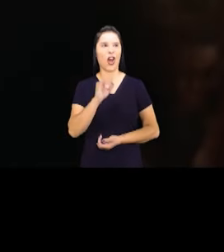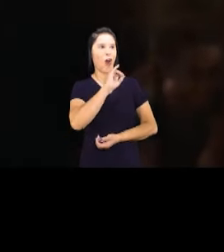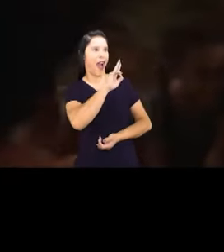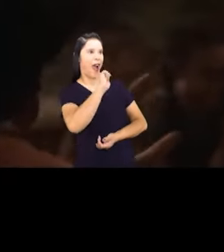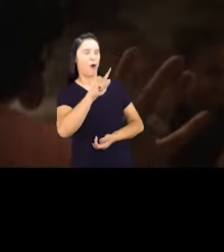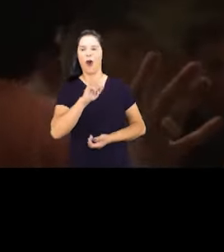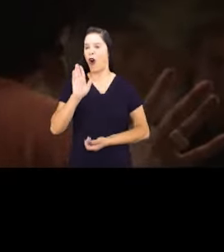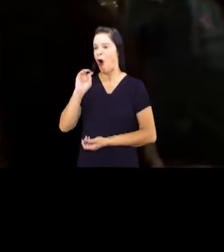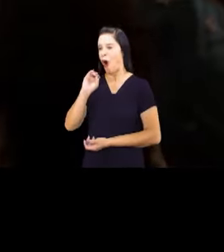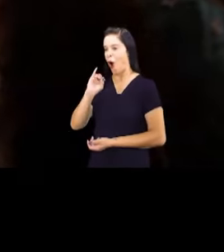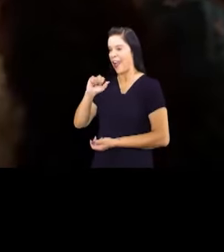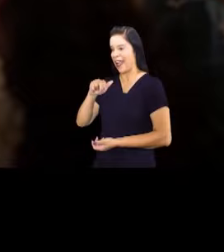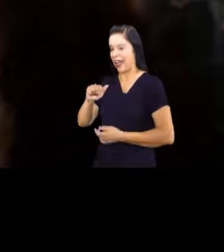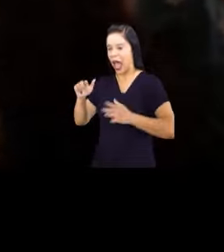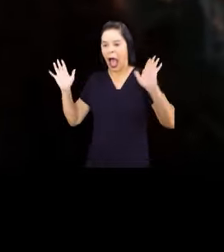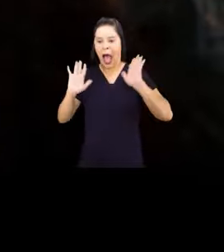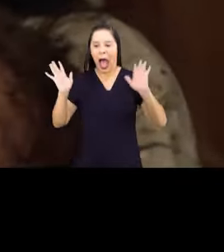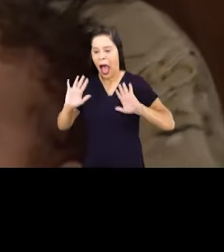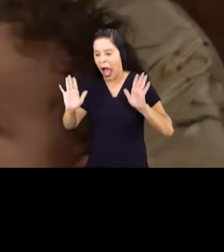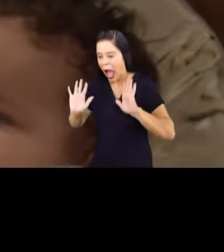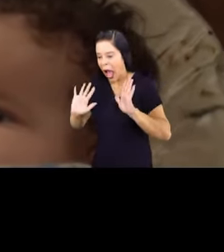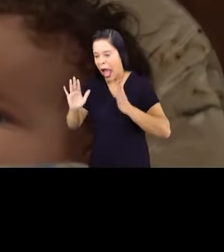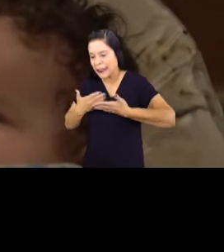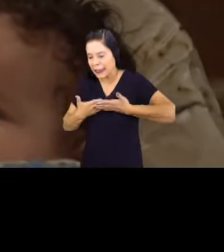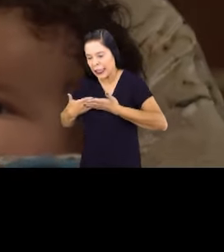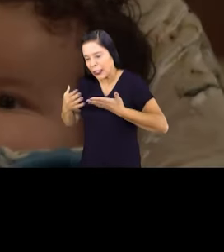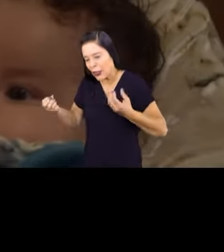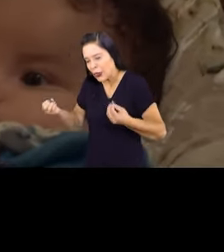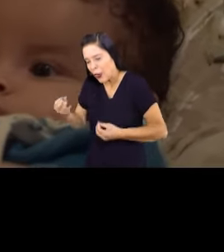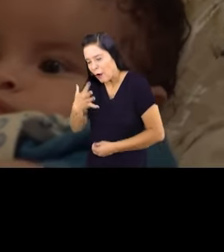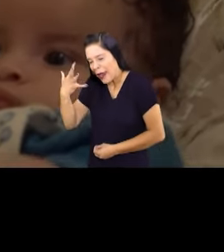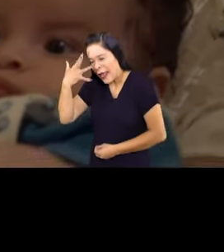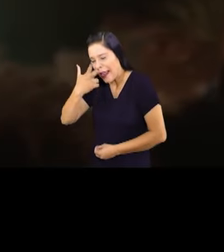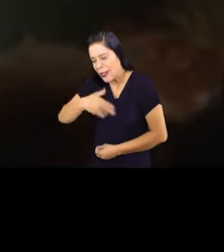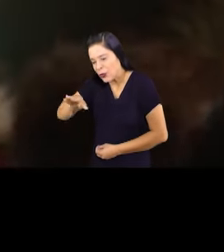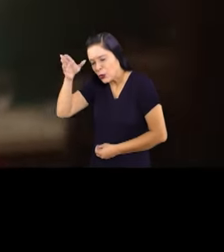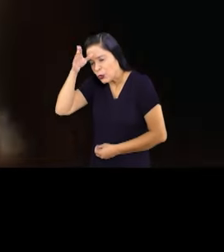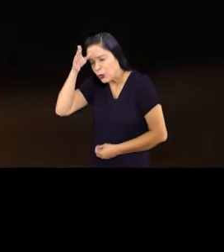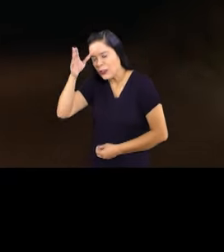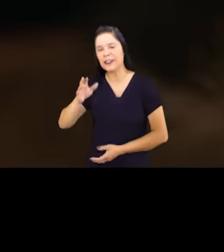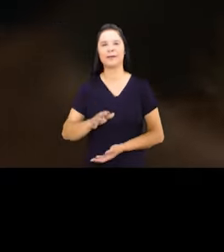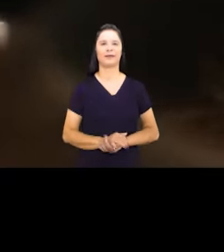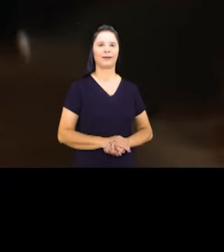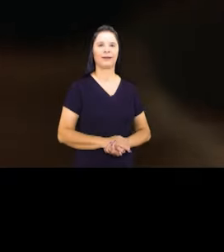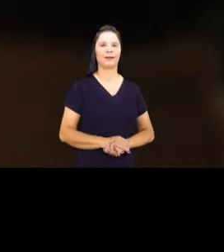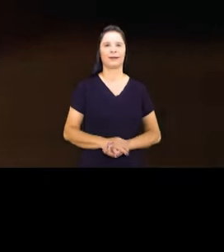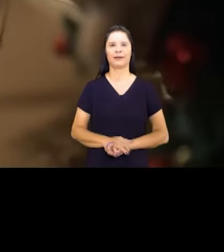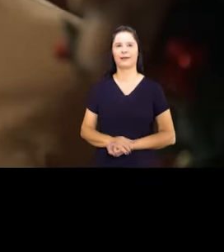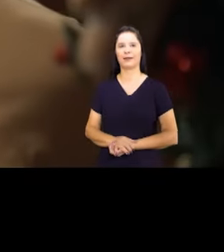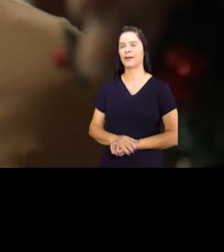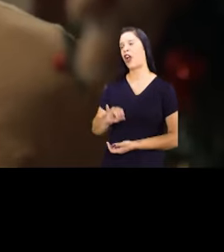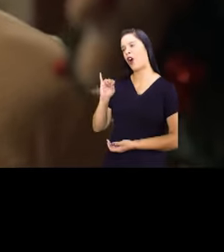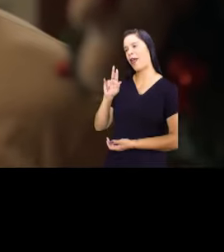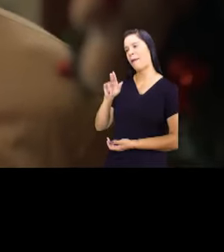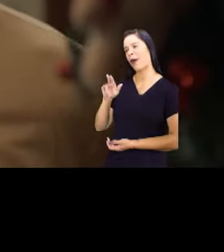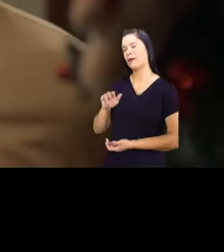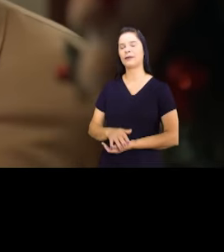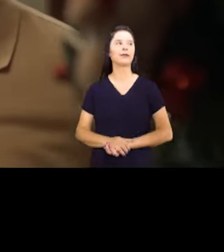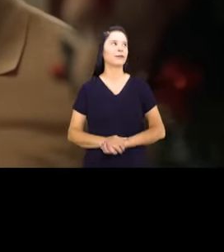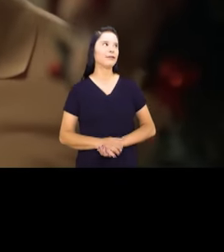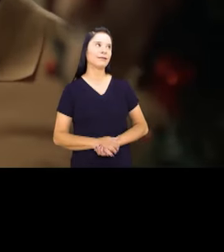Oi, Raul. Oi, Anny. Cadê o morador novo? Coisa mais lindinha da tia. Fala, mano.